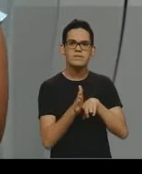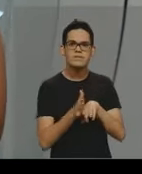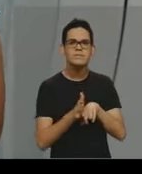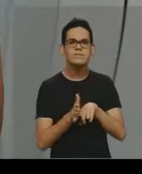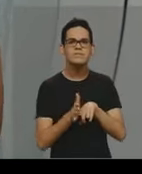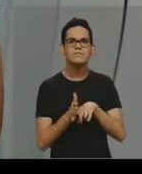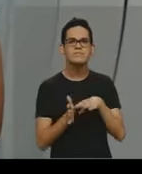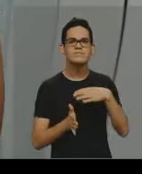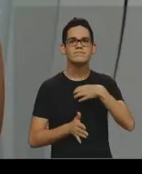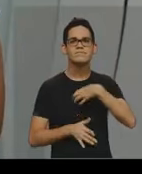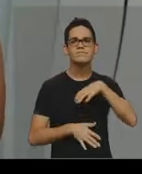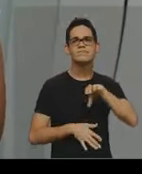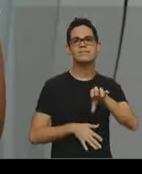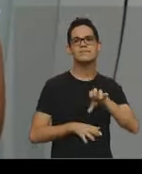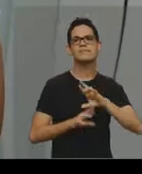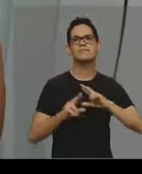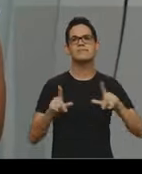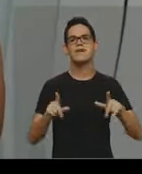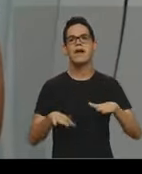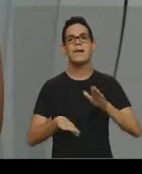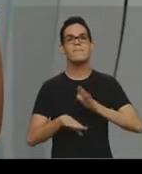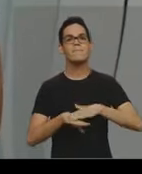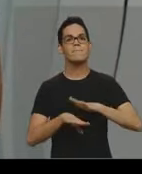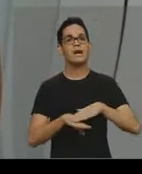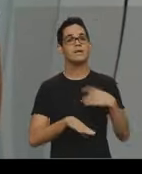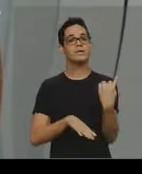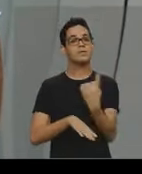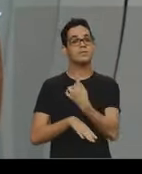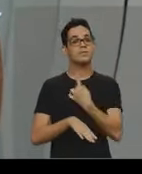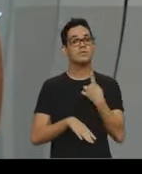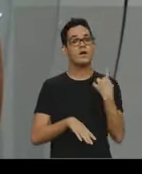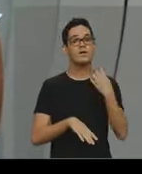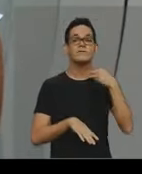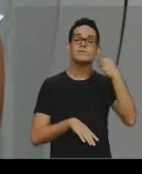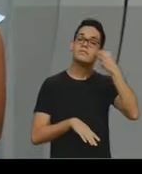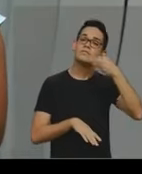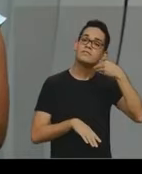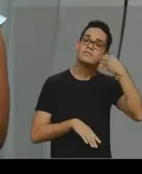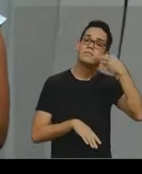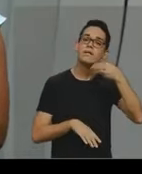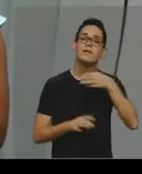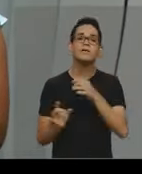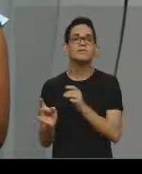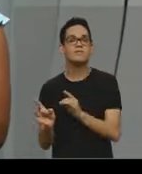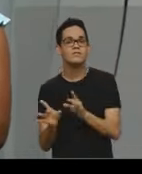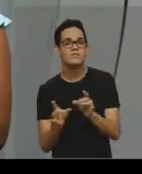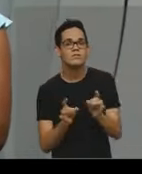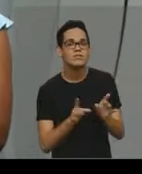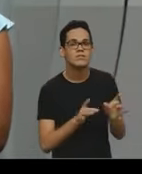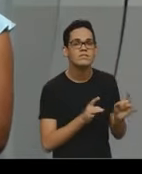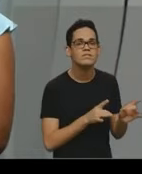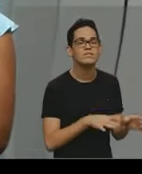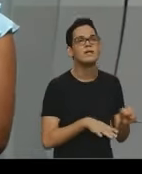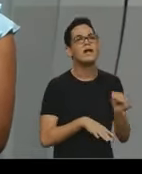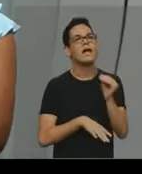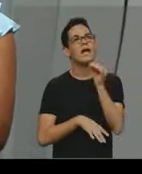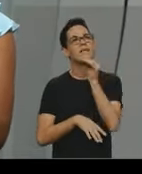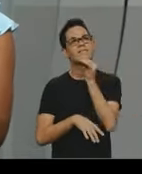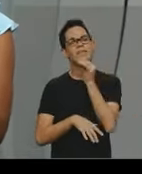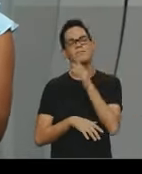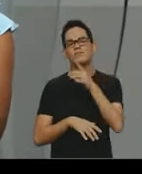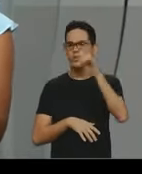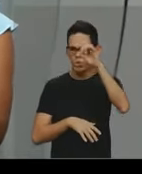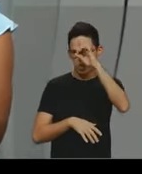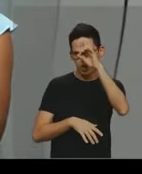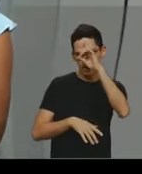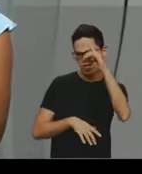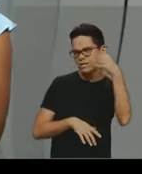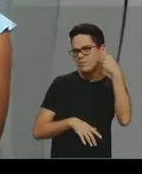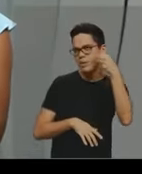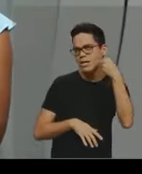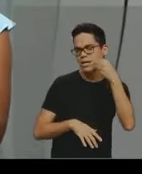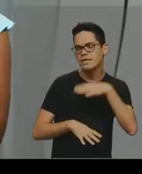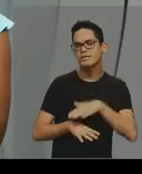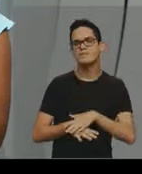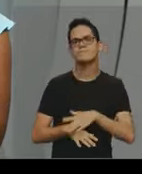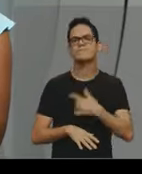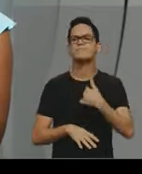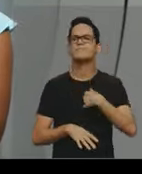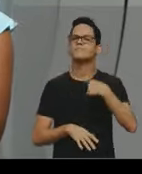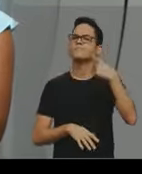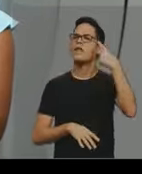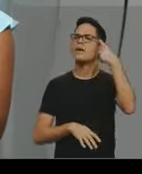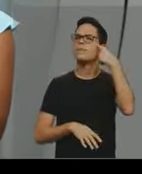São as nossas experiências mesmo, do dia a dia, por exemplo, às vezes, a gente pensa muito do